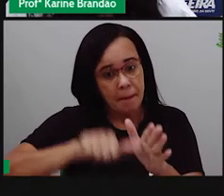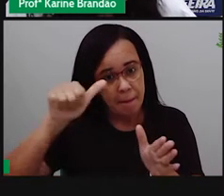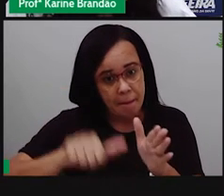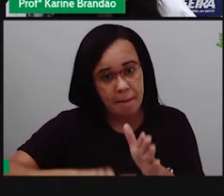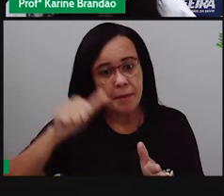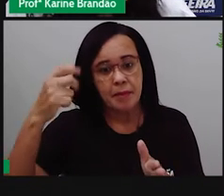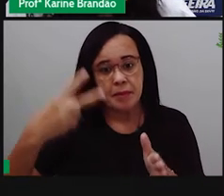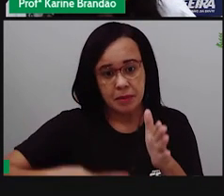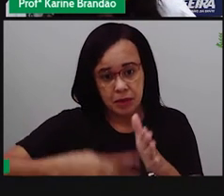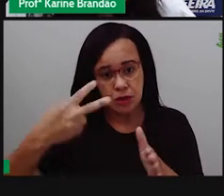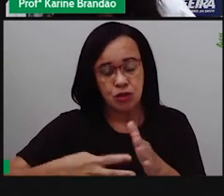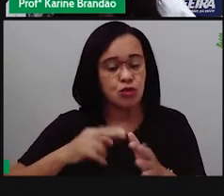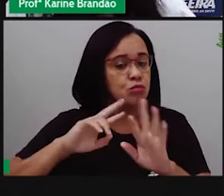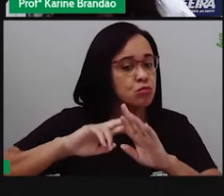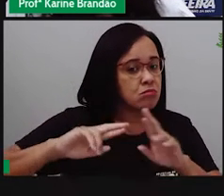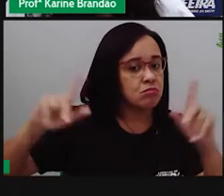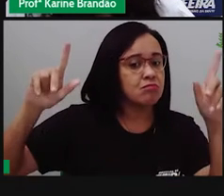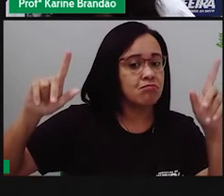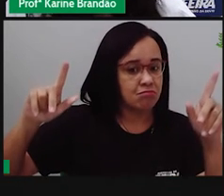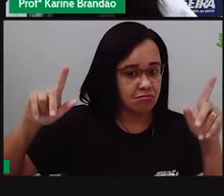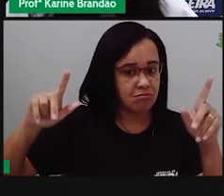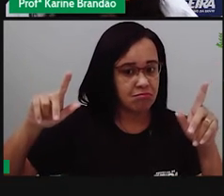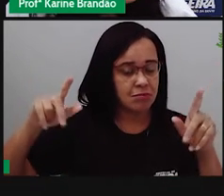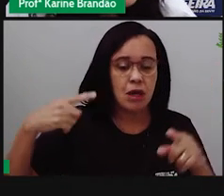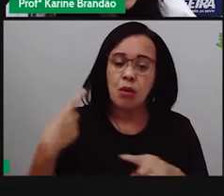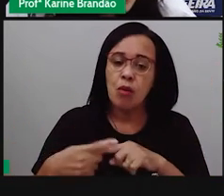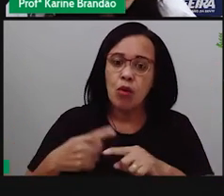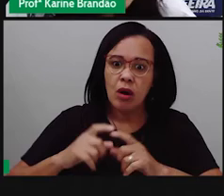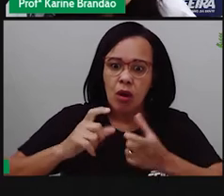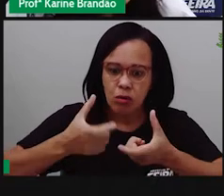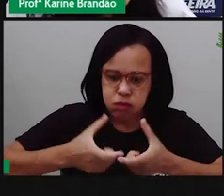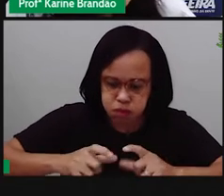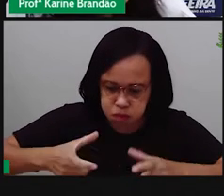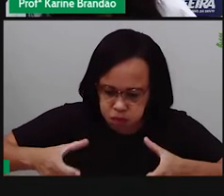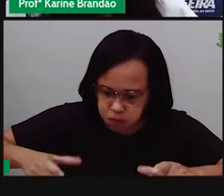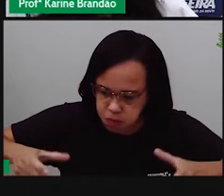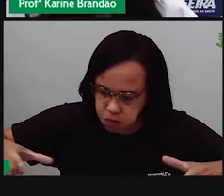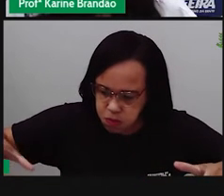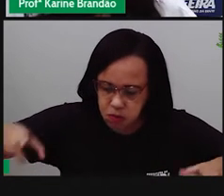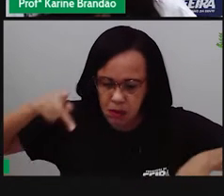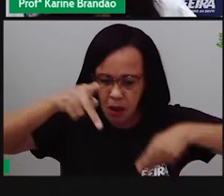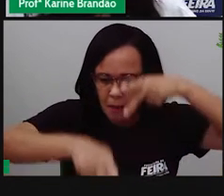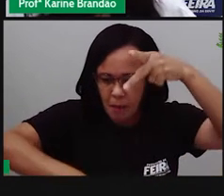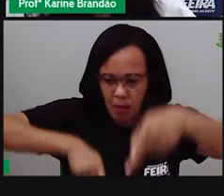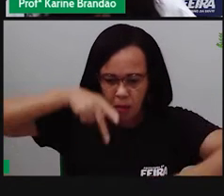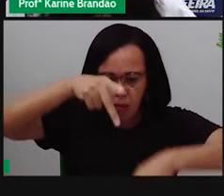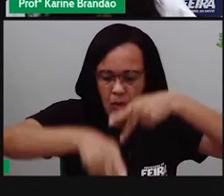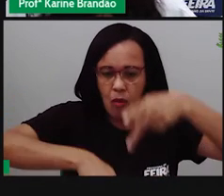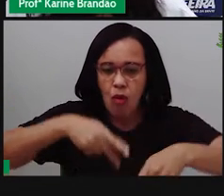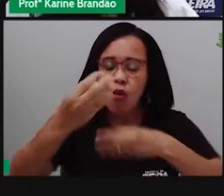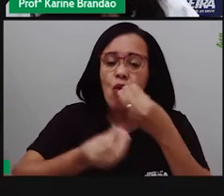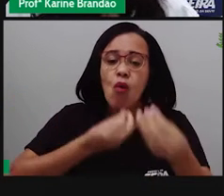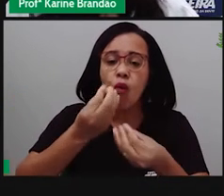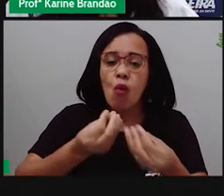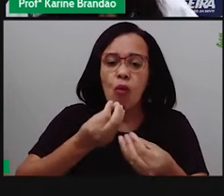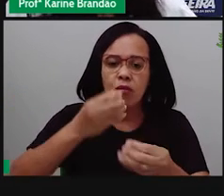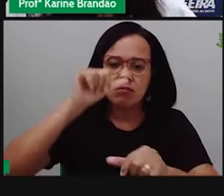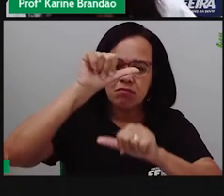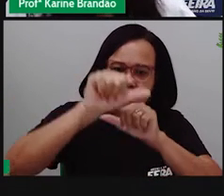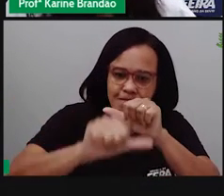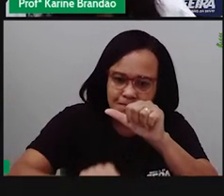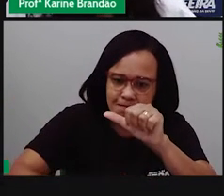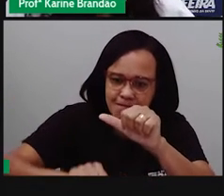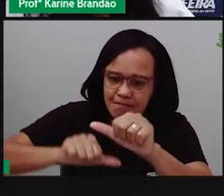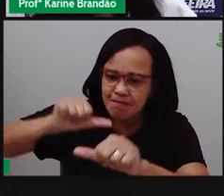essa população aqui, ela foi sendo modificada, né? E ela foi sendo modificada por quê? Porque